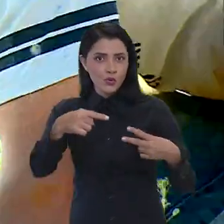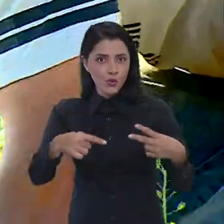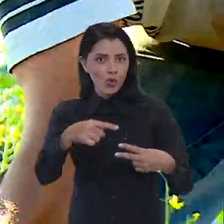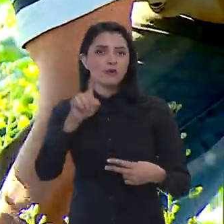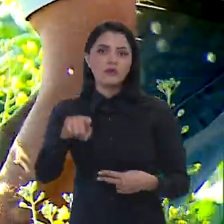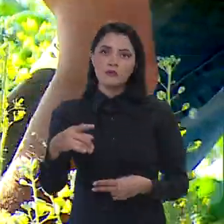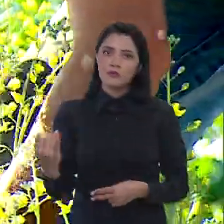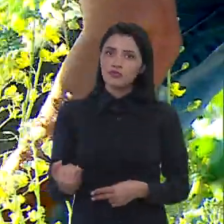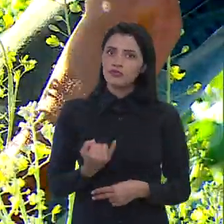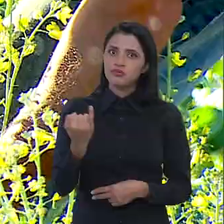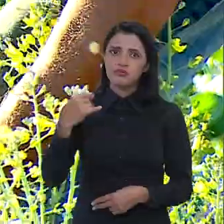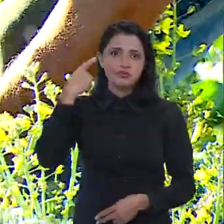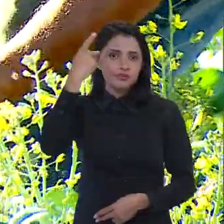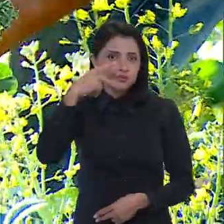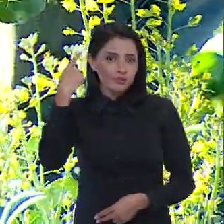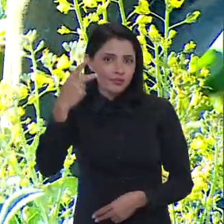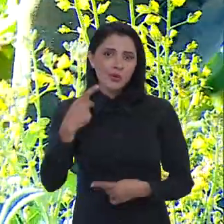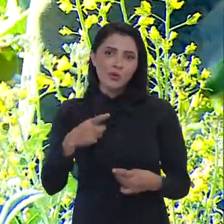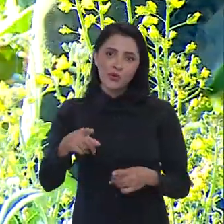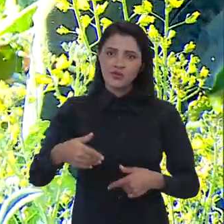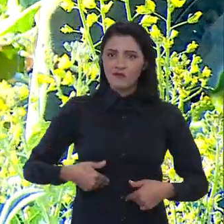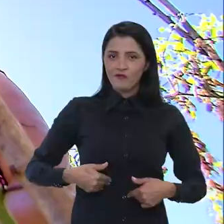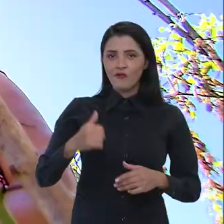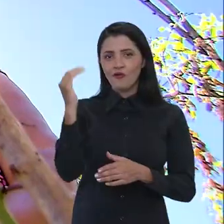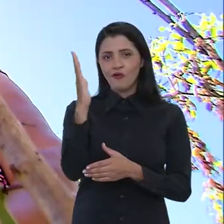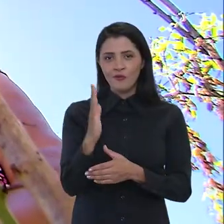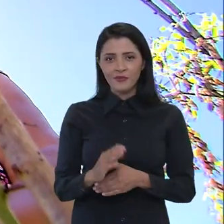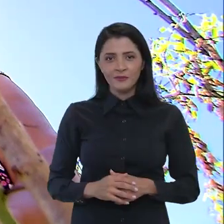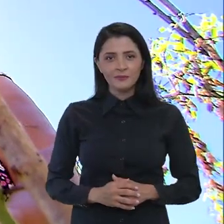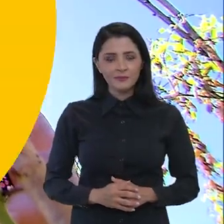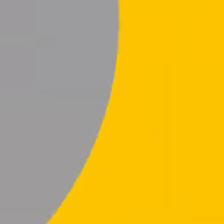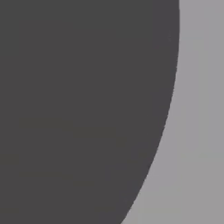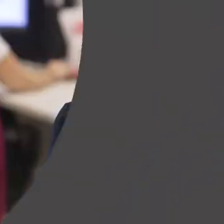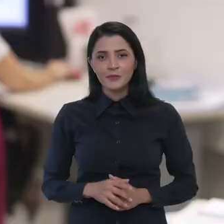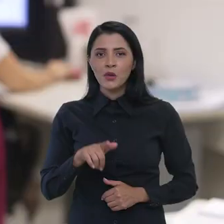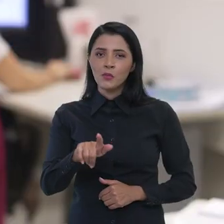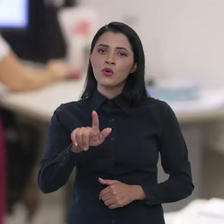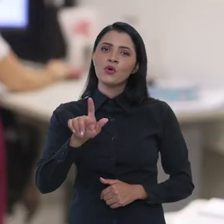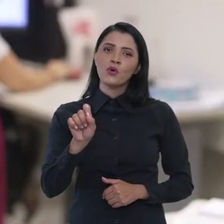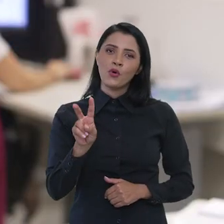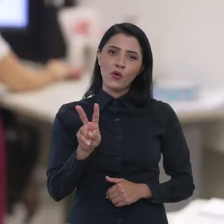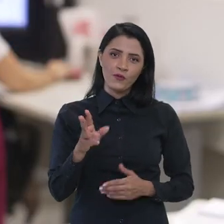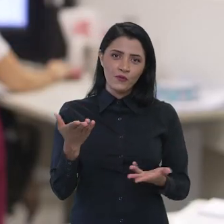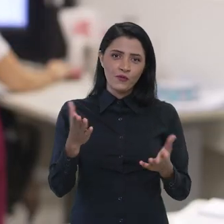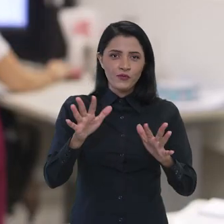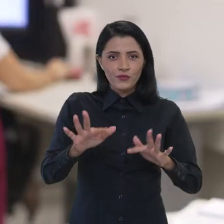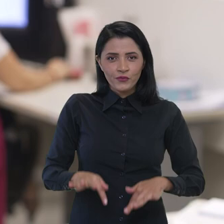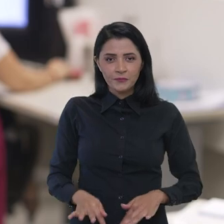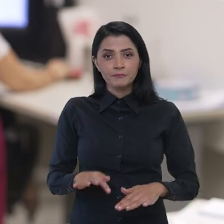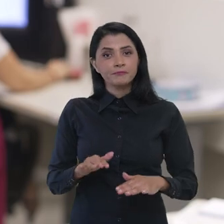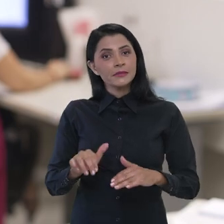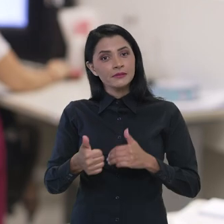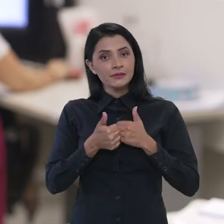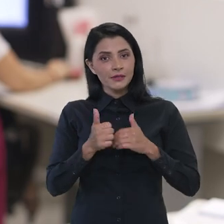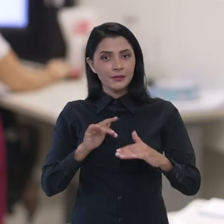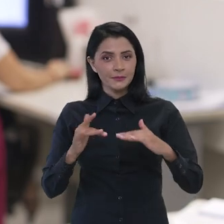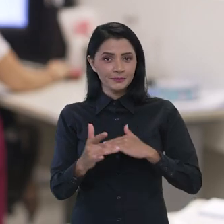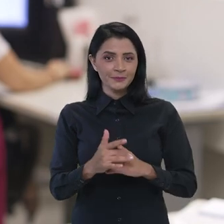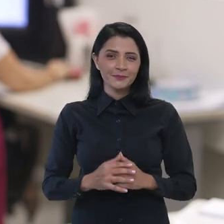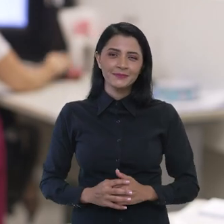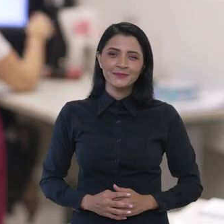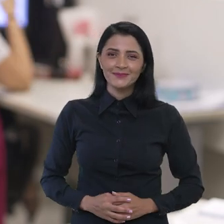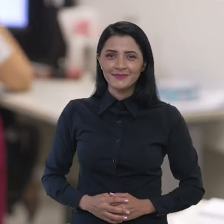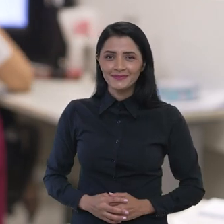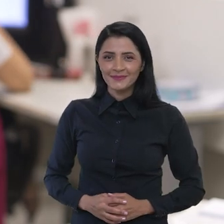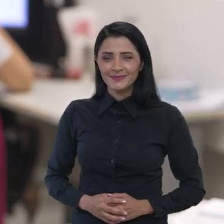Solidária, importantes políticas no combate à fome no Brasil. E o Ponto Gov de hoje fica por aqui. Siga com a